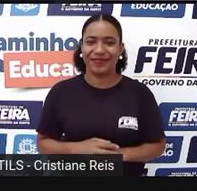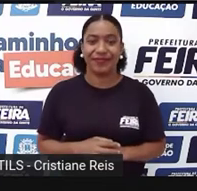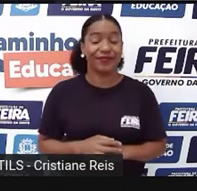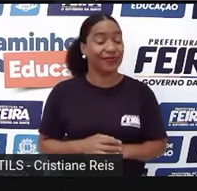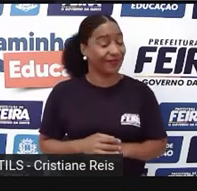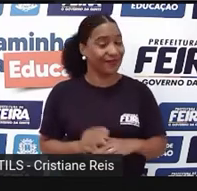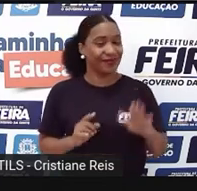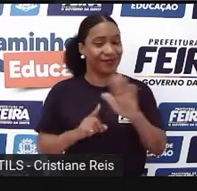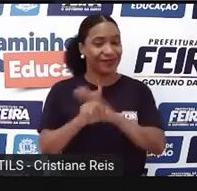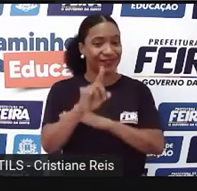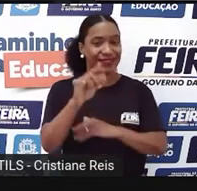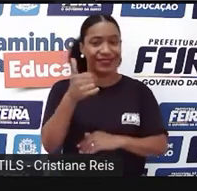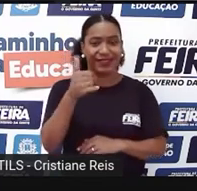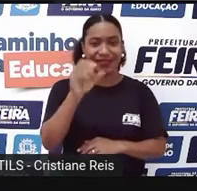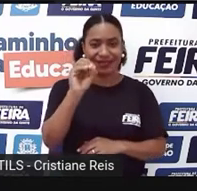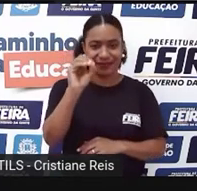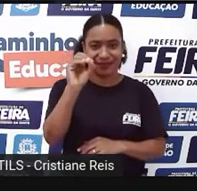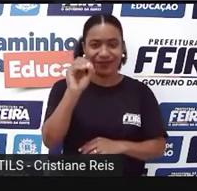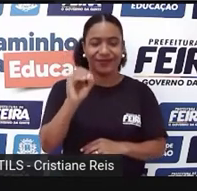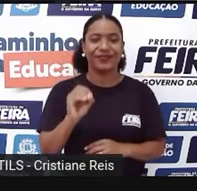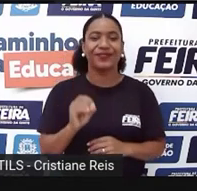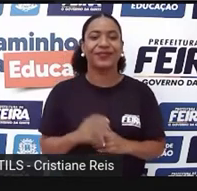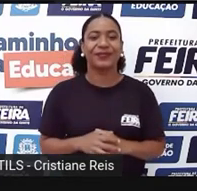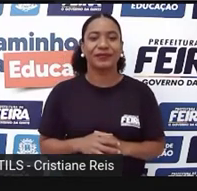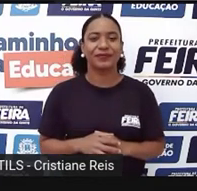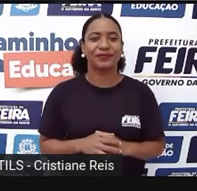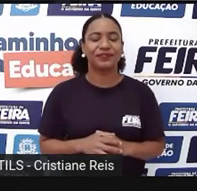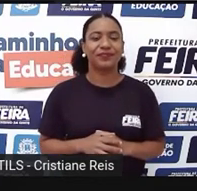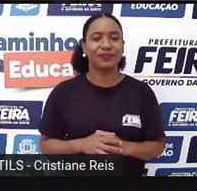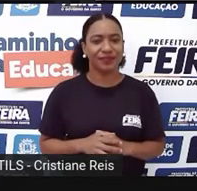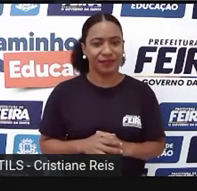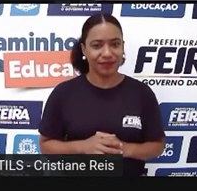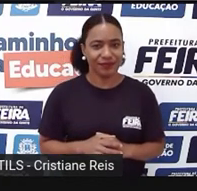The last one A última pergunta